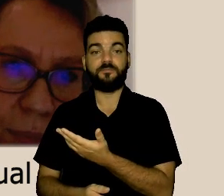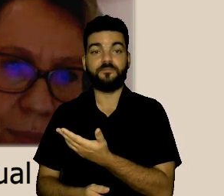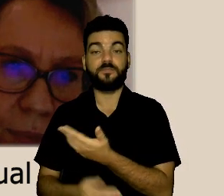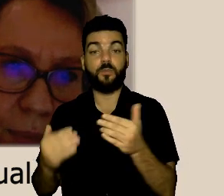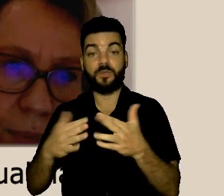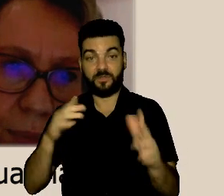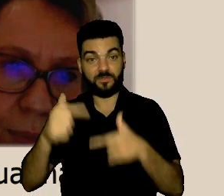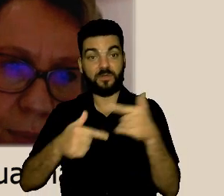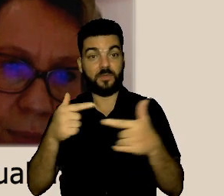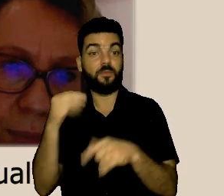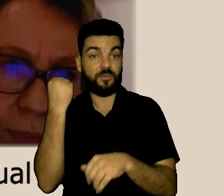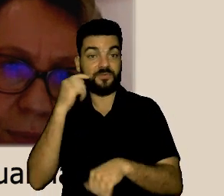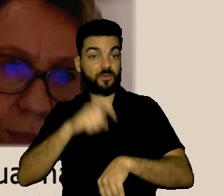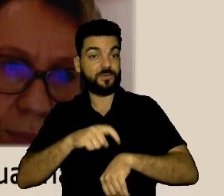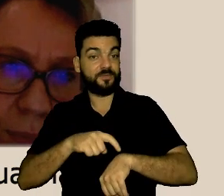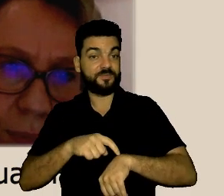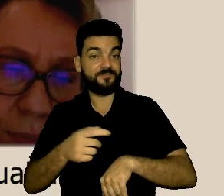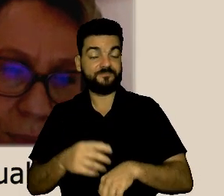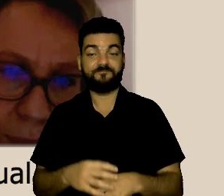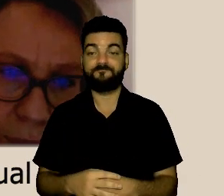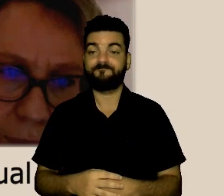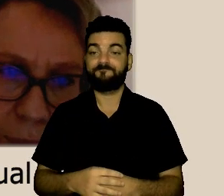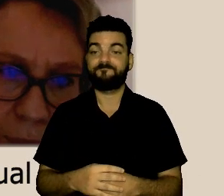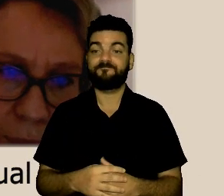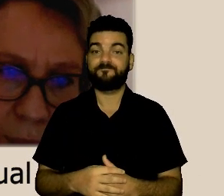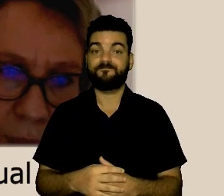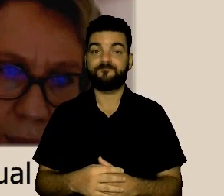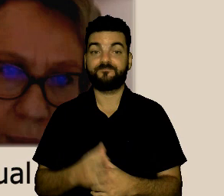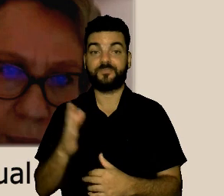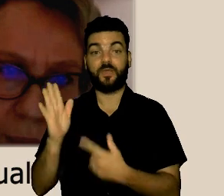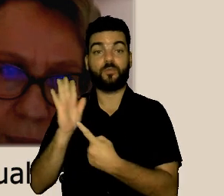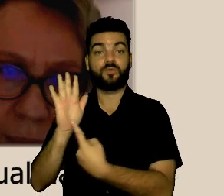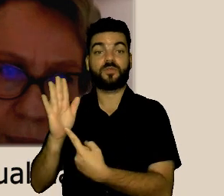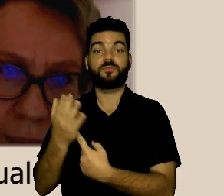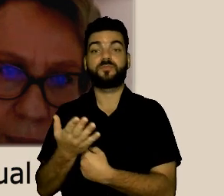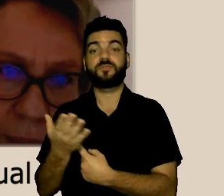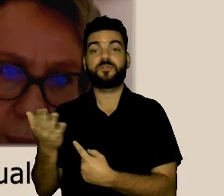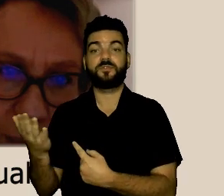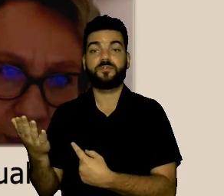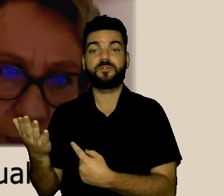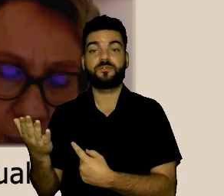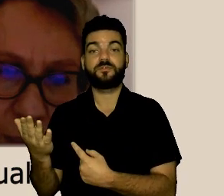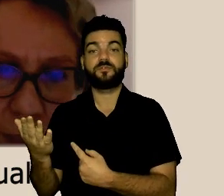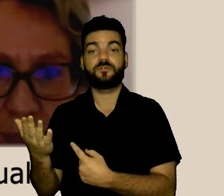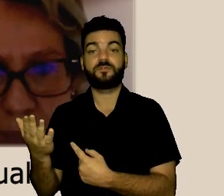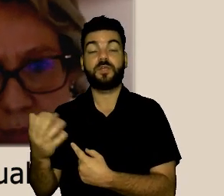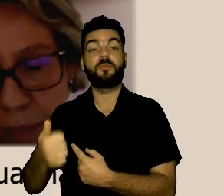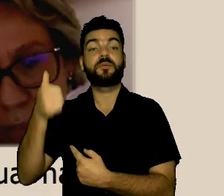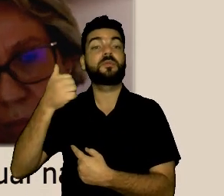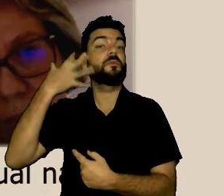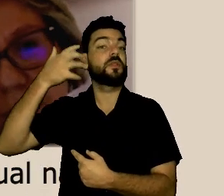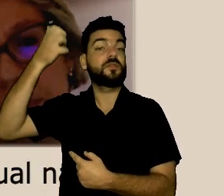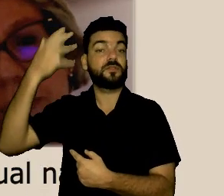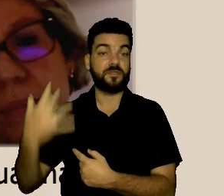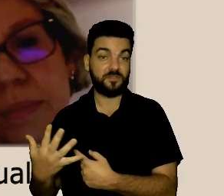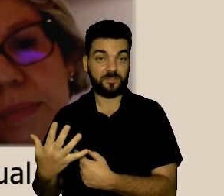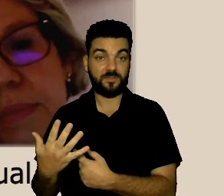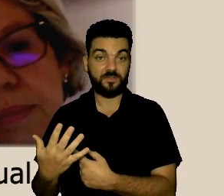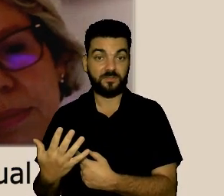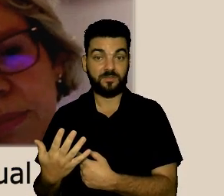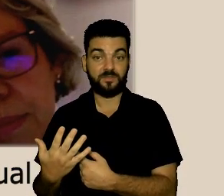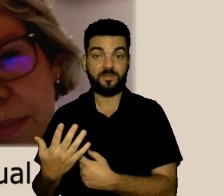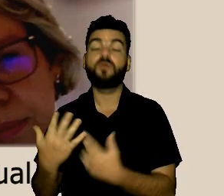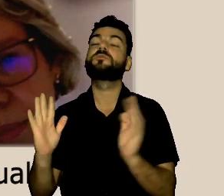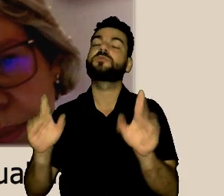apresentar a nossa primeira palestrante, também a quem convido para fazer a sua audiodescrição e